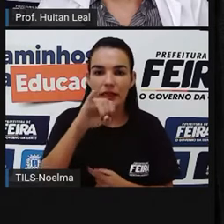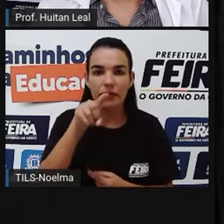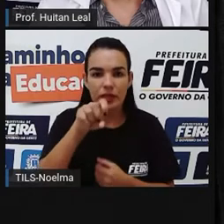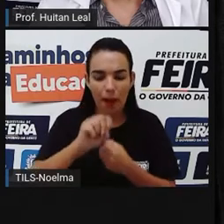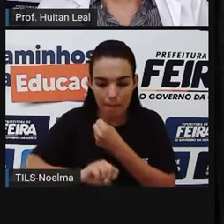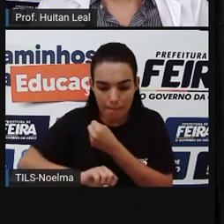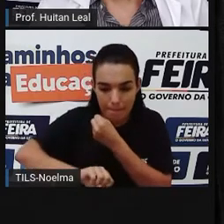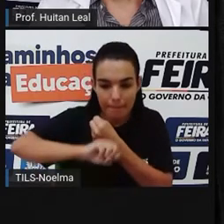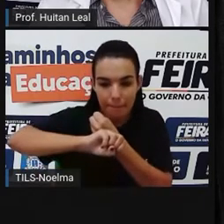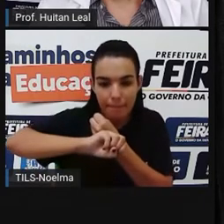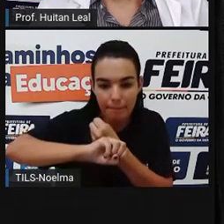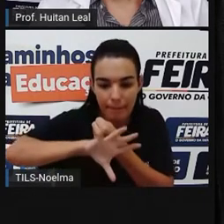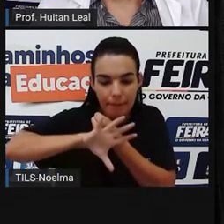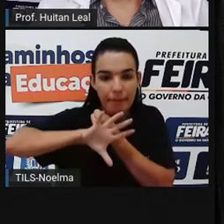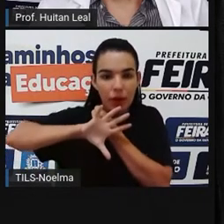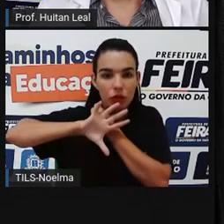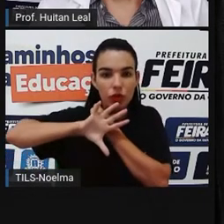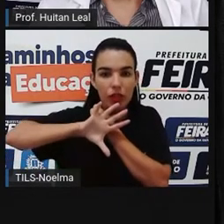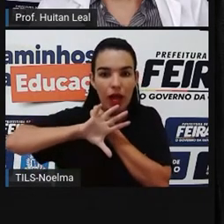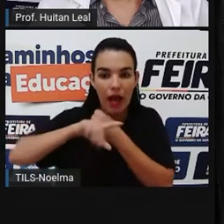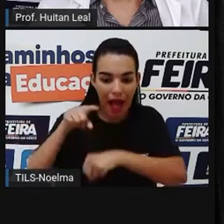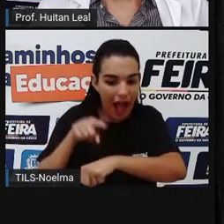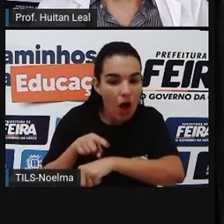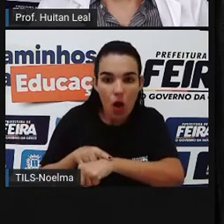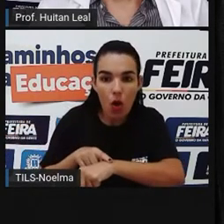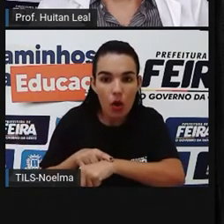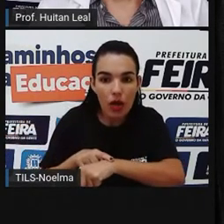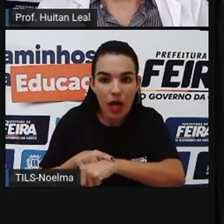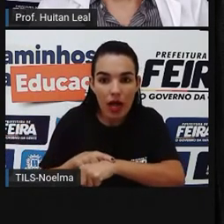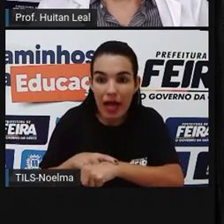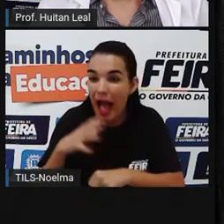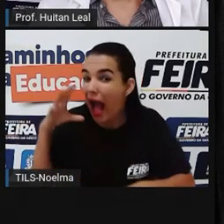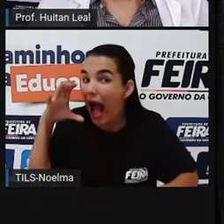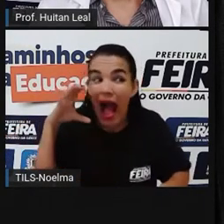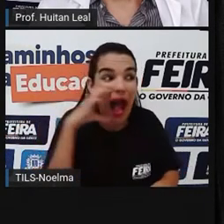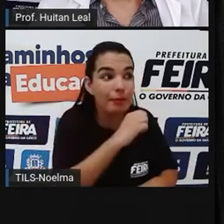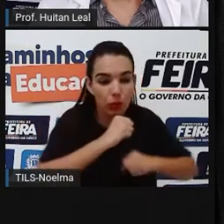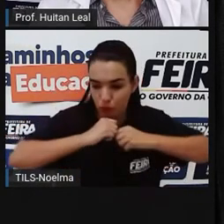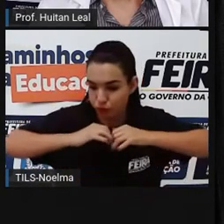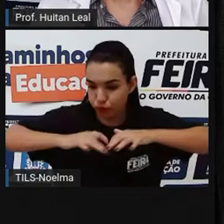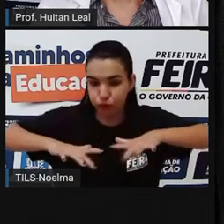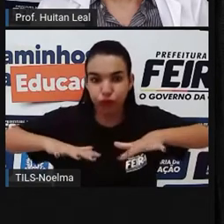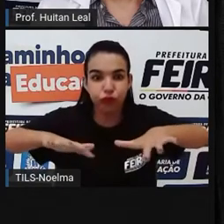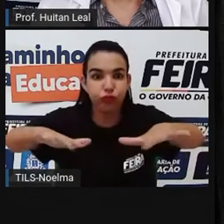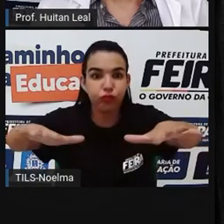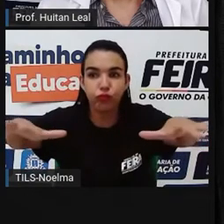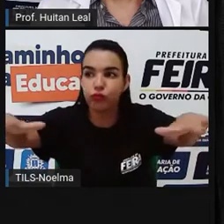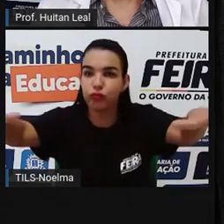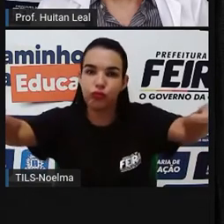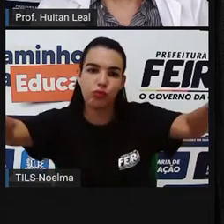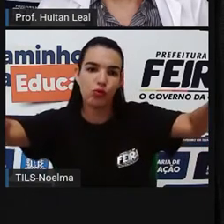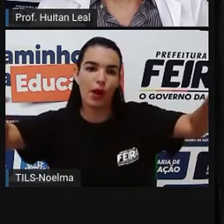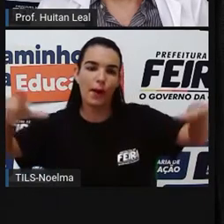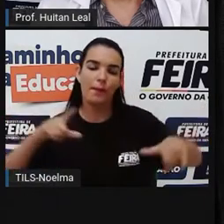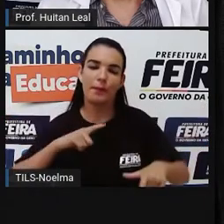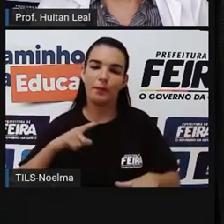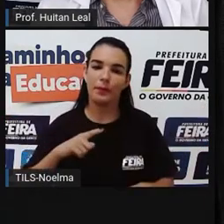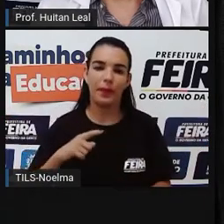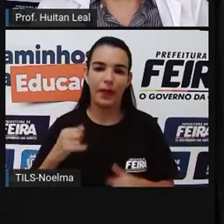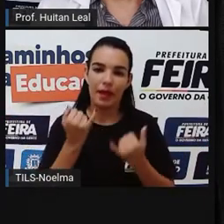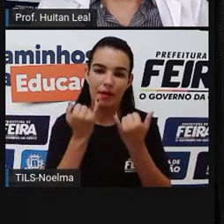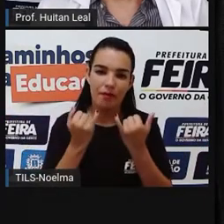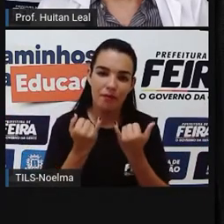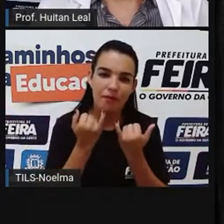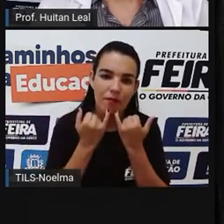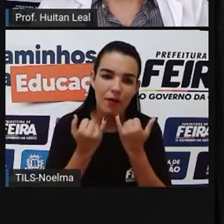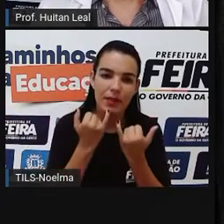em segundos, em minutos, já se espalhou bastante. Então, a notícia chega rapidamente. E